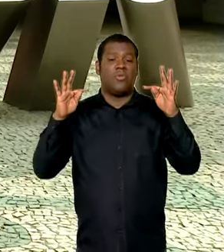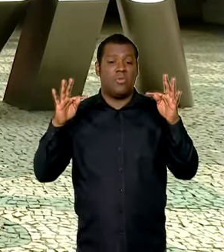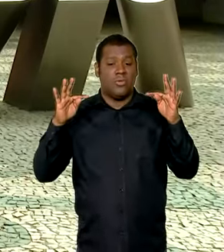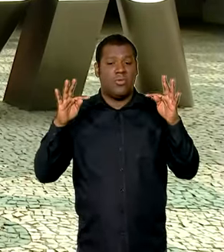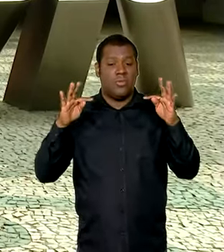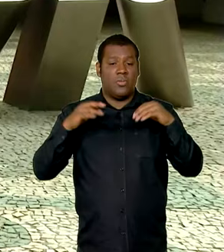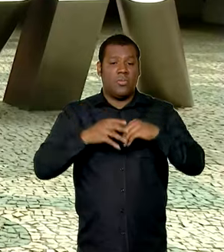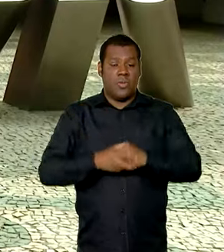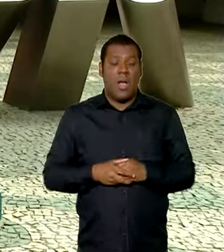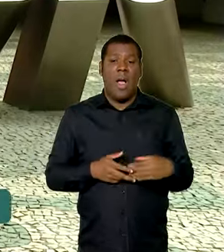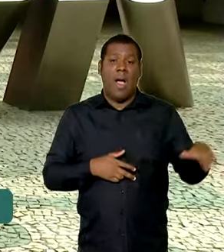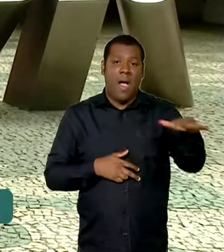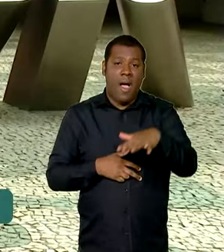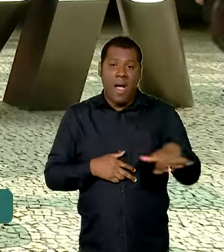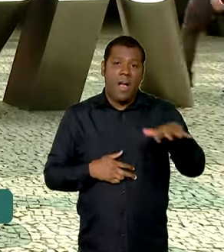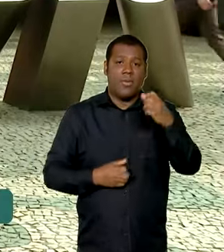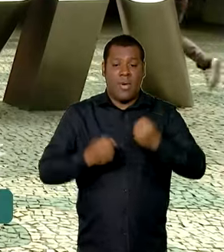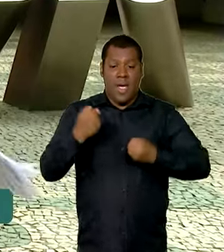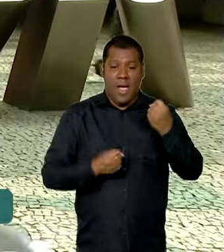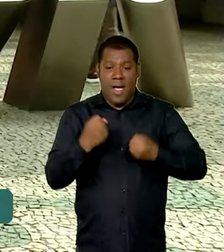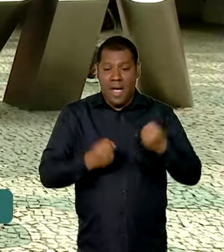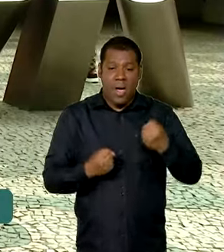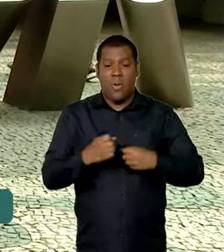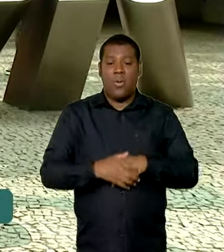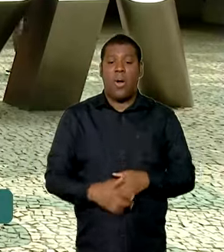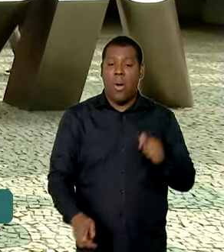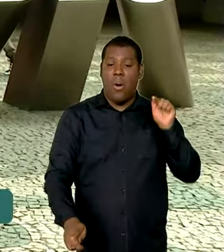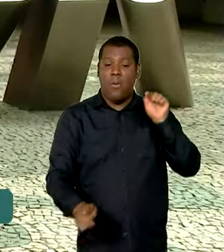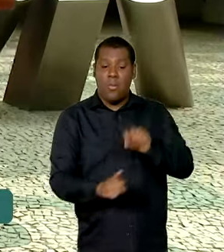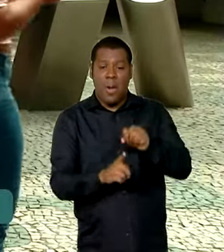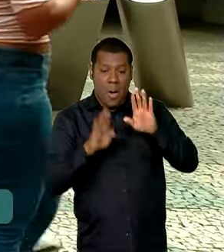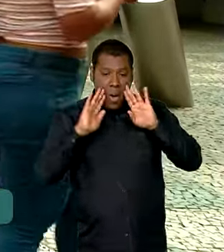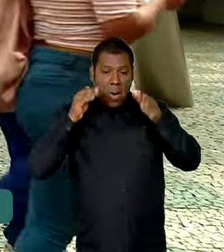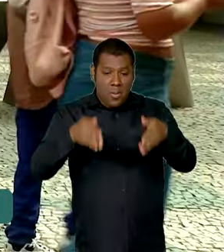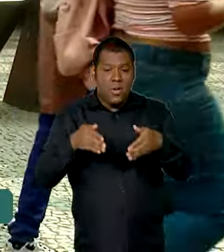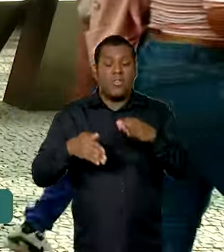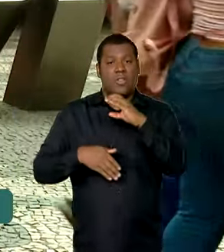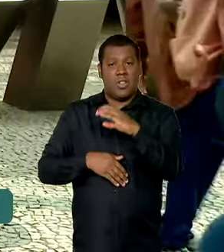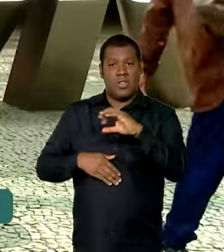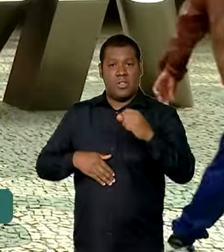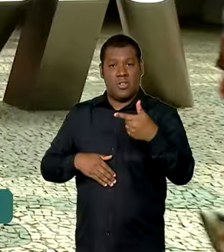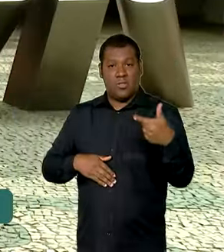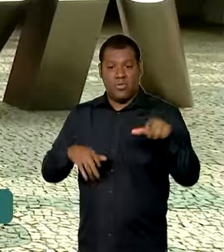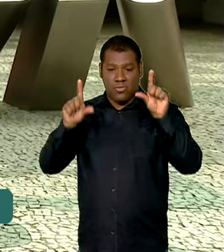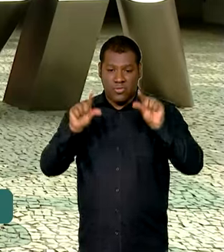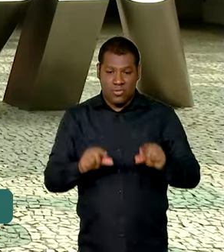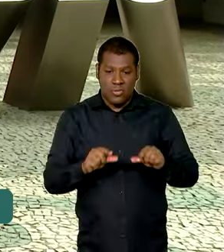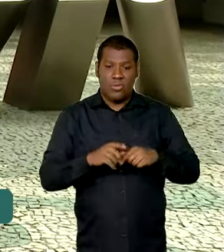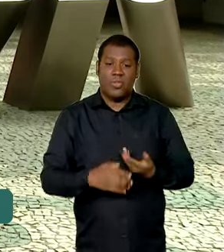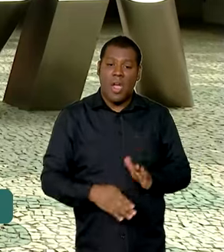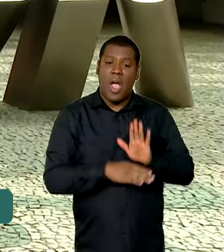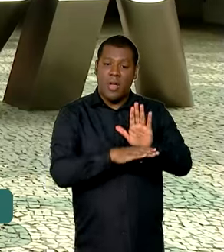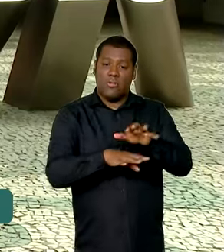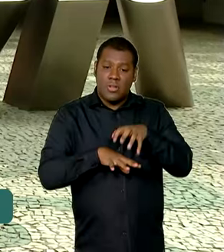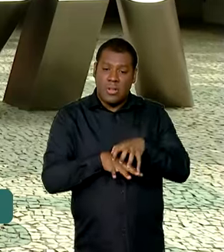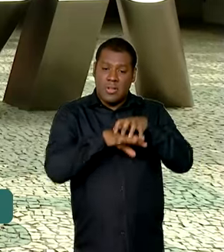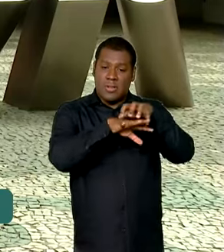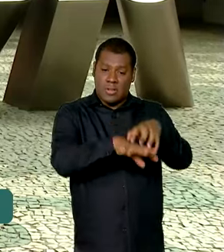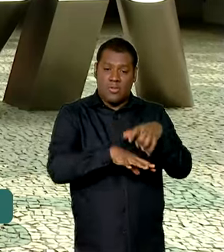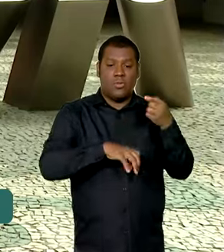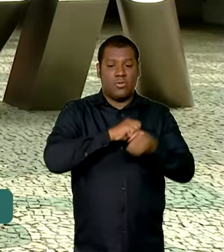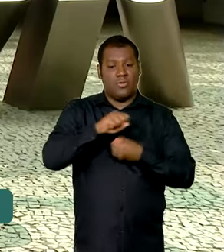todos do setor automotivo, que tenham como foco a descarbonização da mobilidade e também da